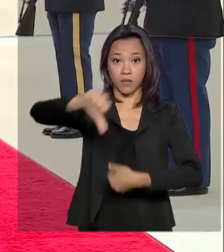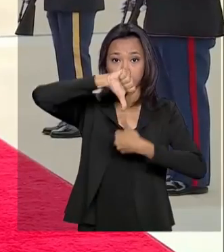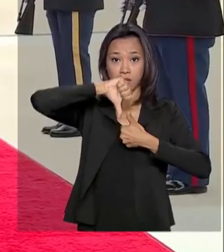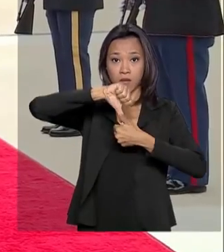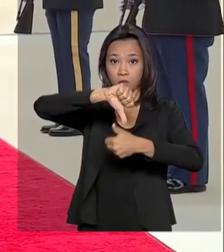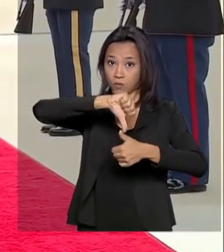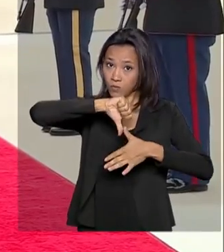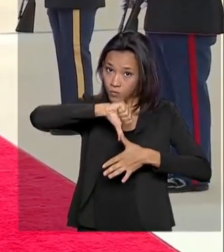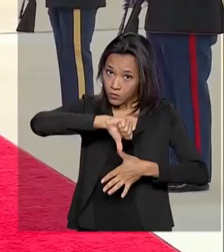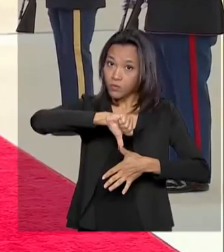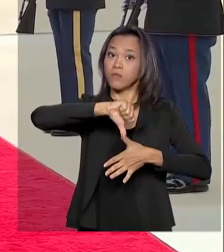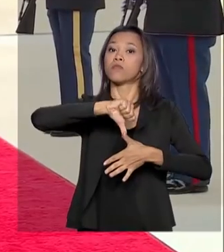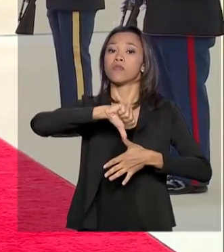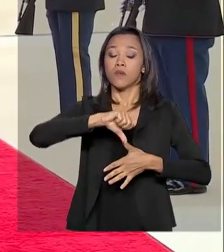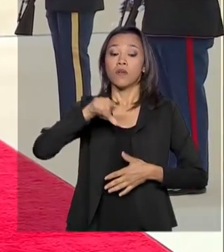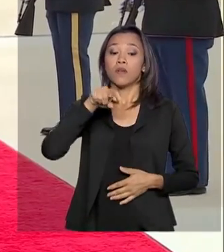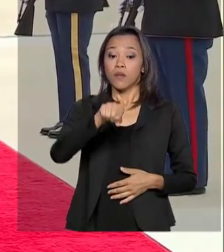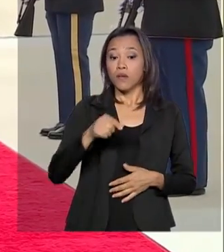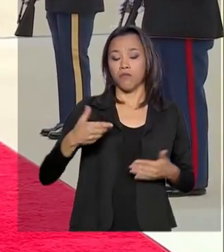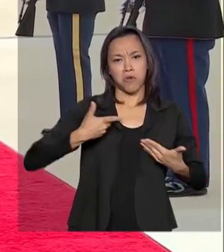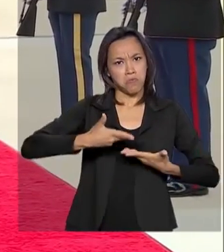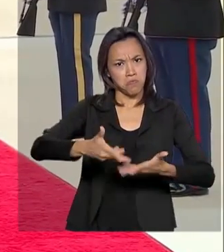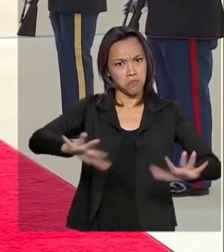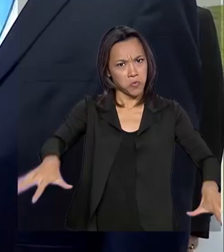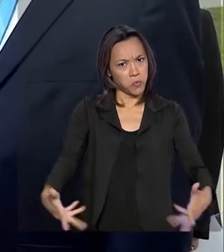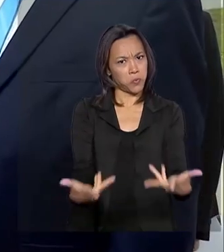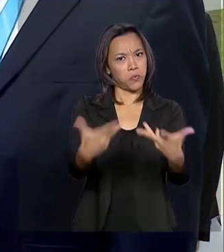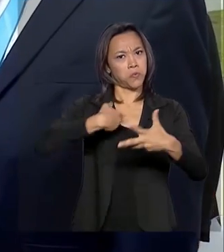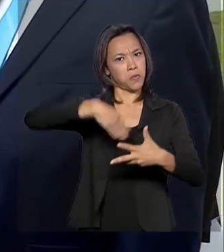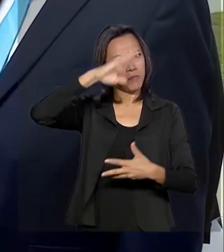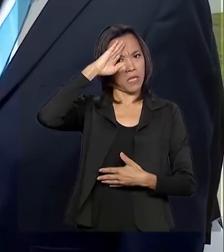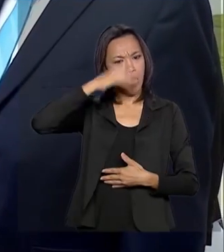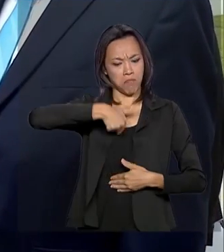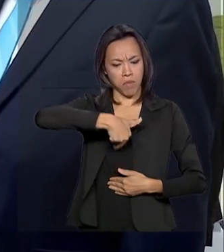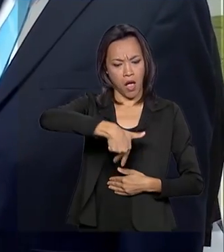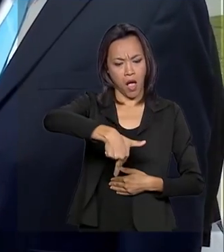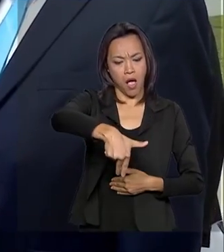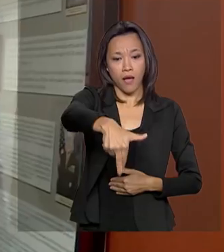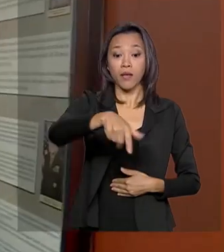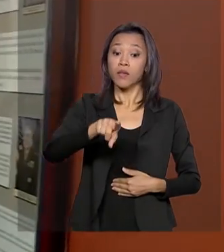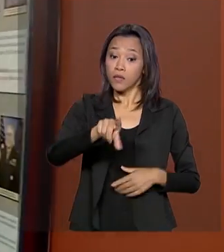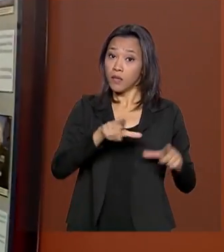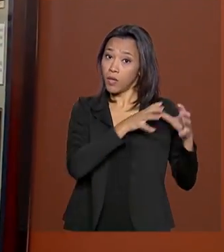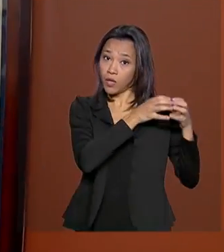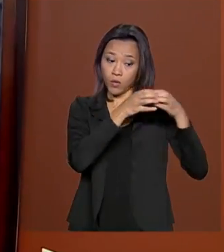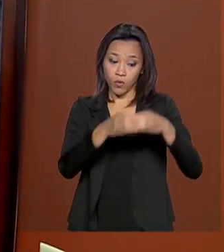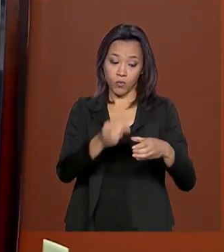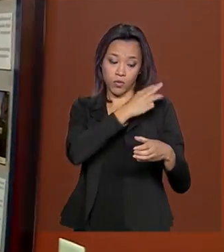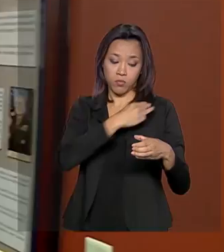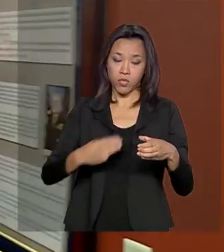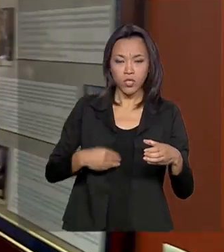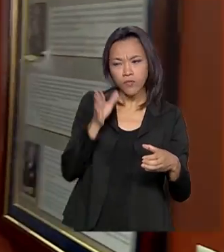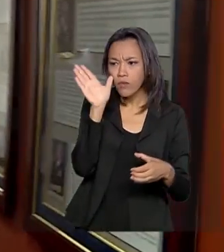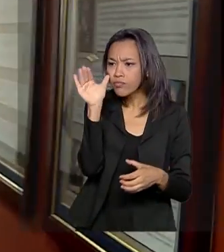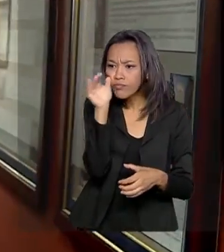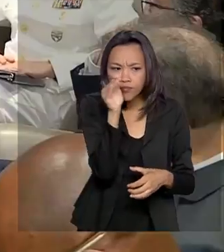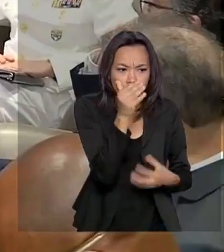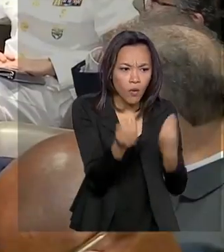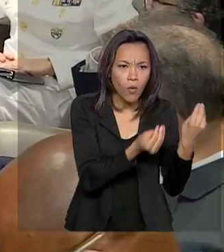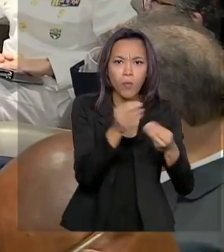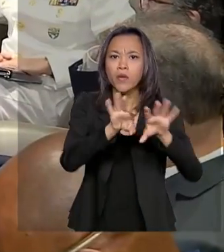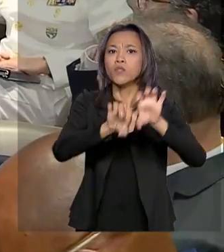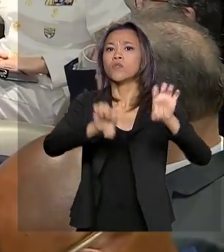Jair Bolsonaro foi recebido com honras militares e, junto com a comitiva de ministros, conferiu de perto as instalações.